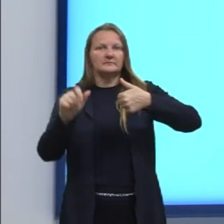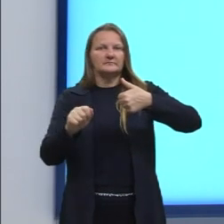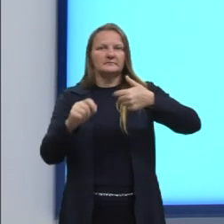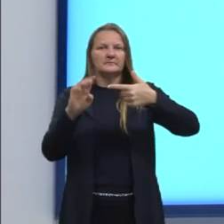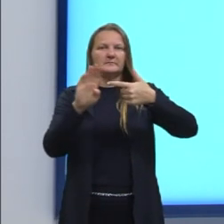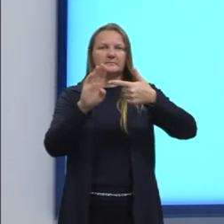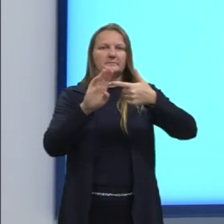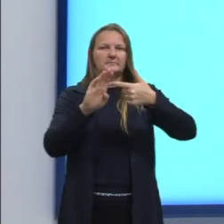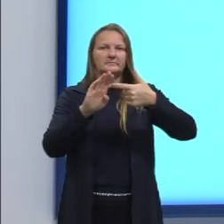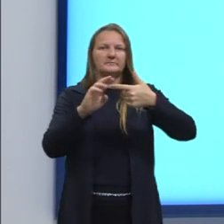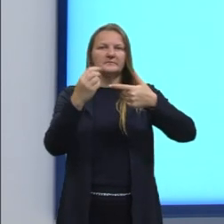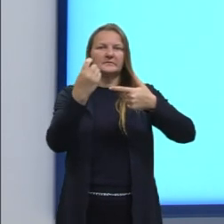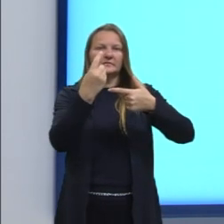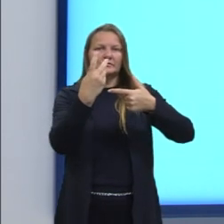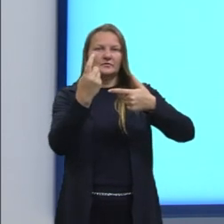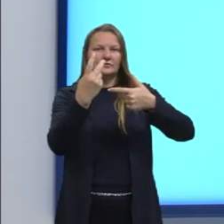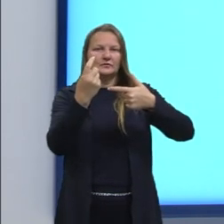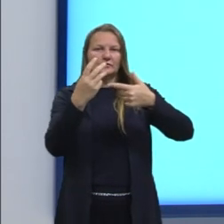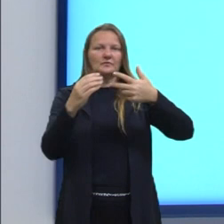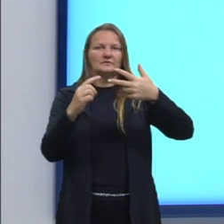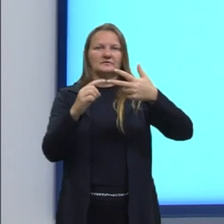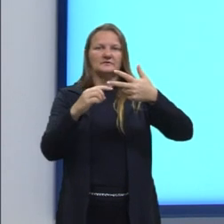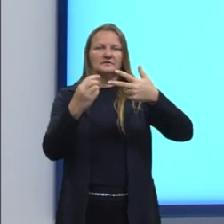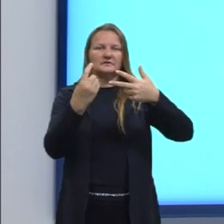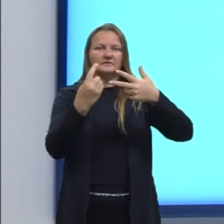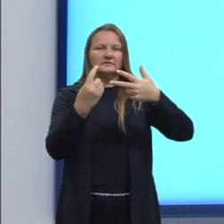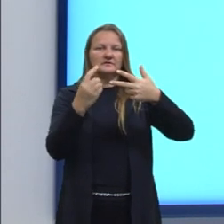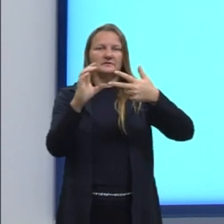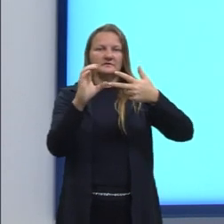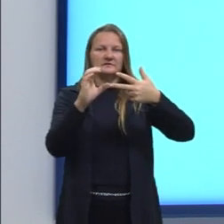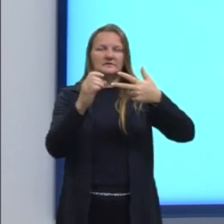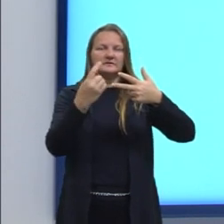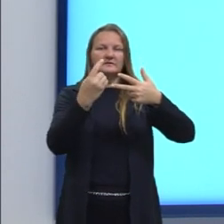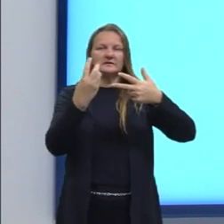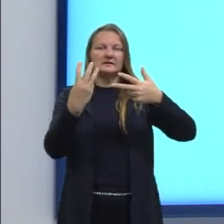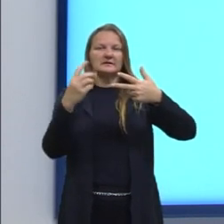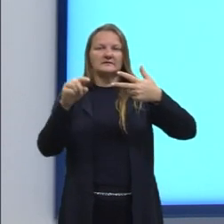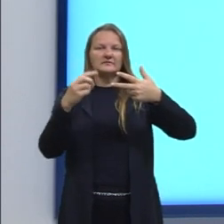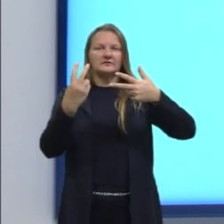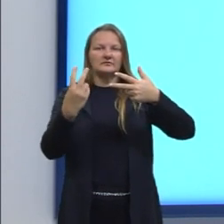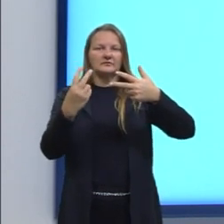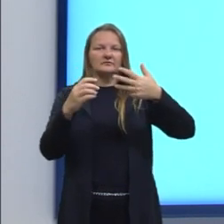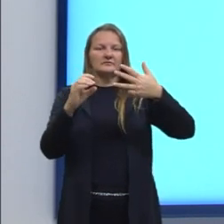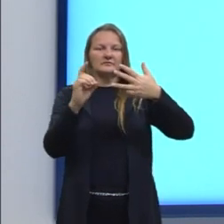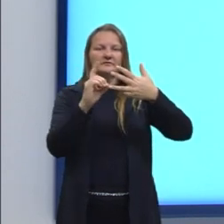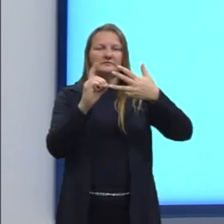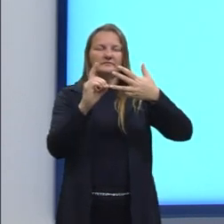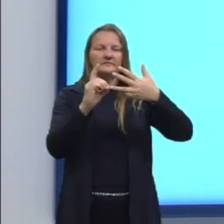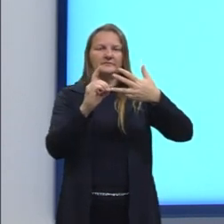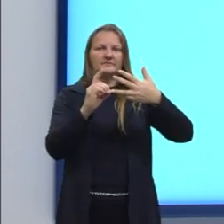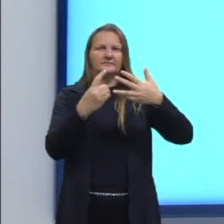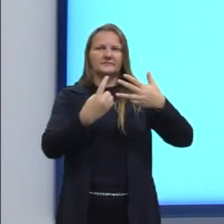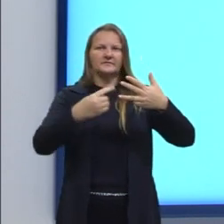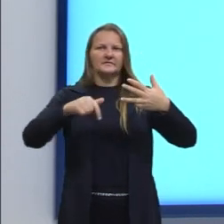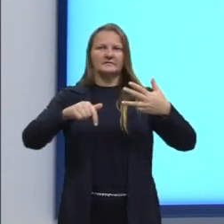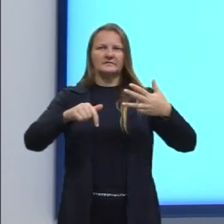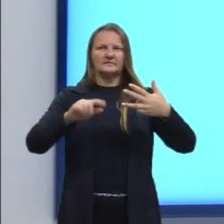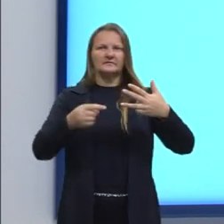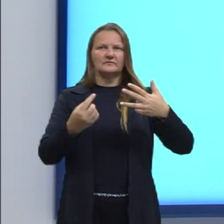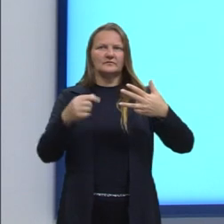letra B, 12, a letra C, 13,2, letra D, 16